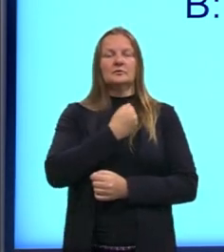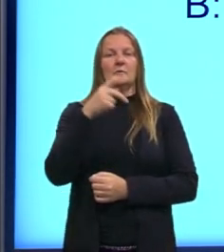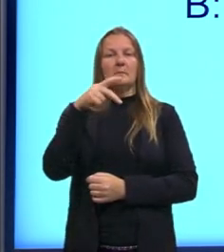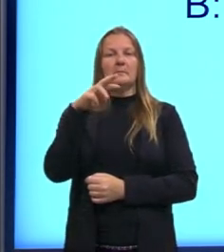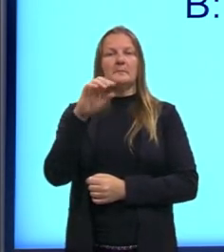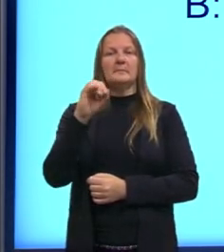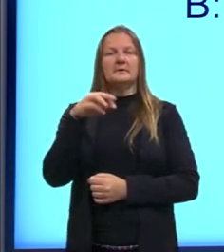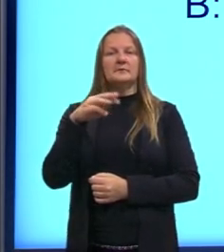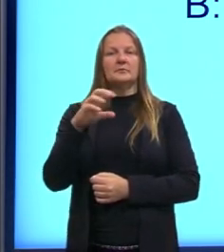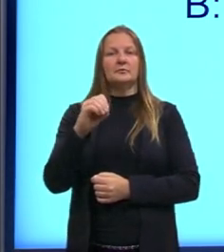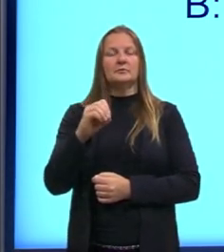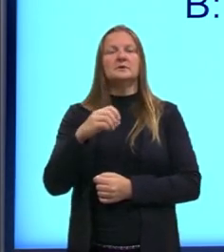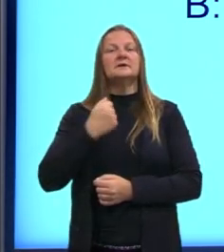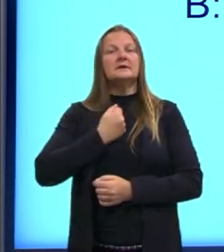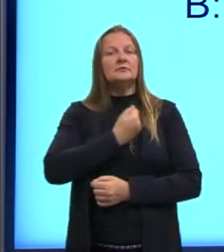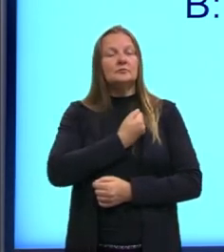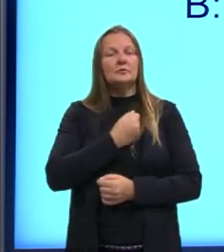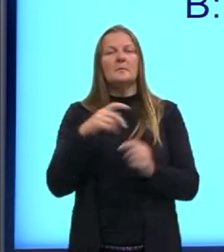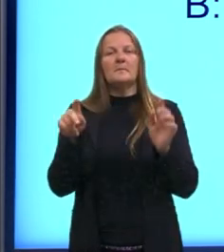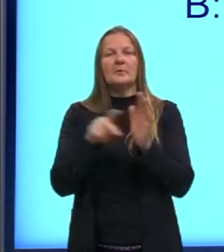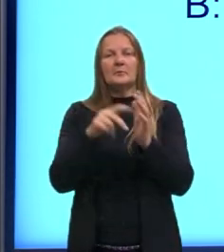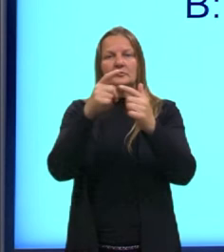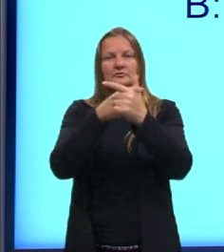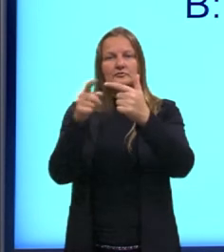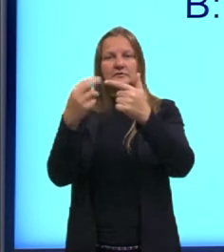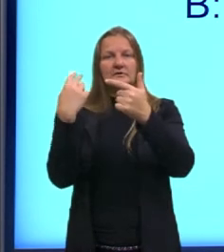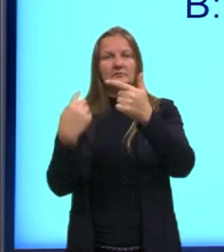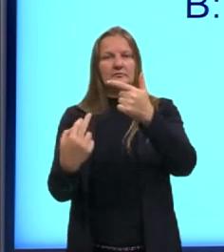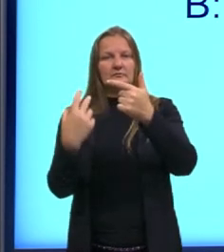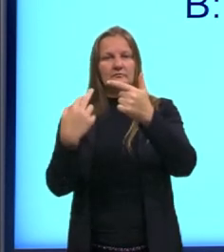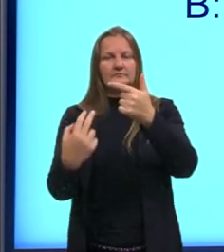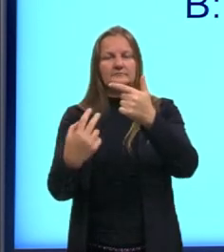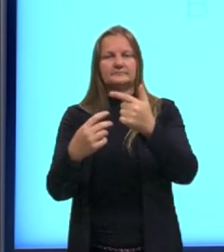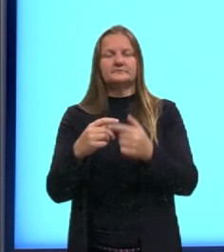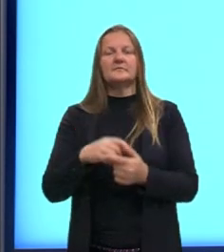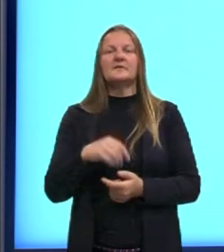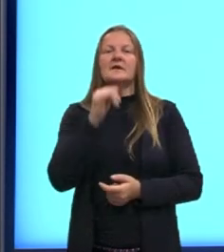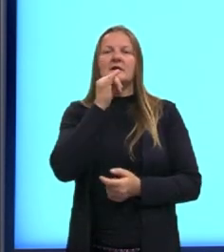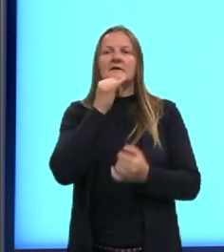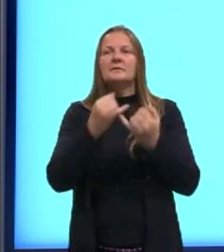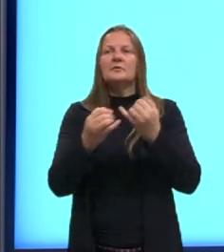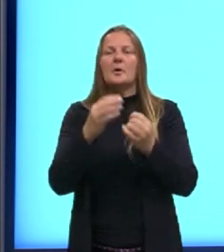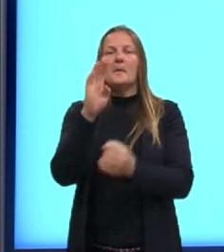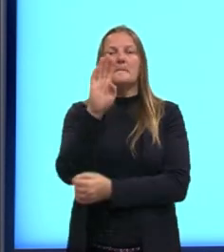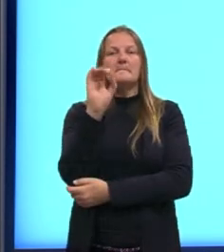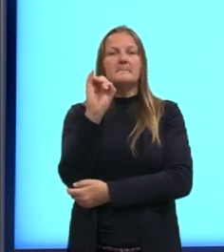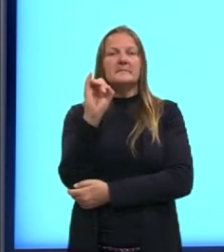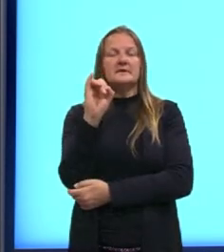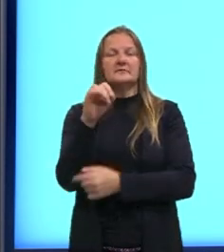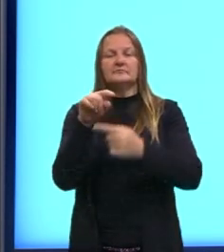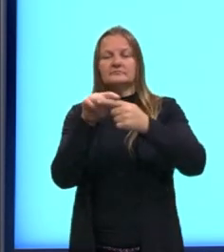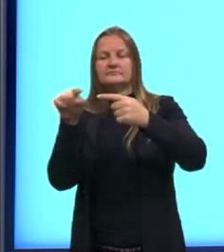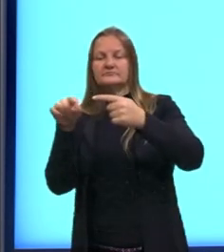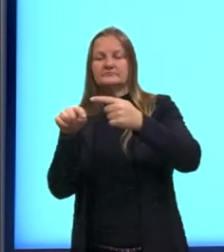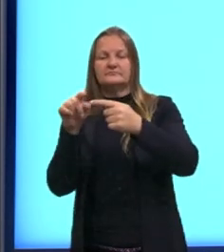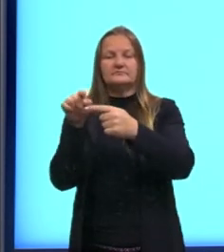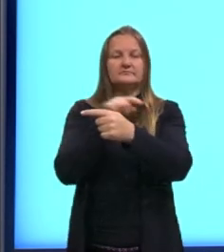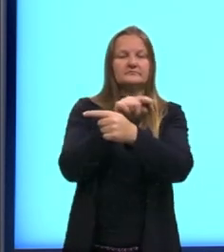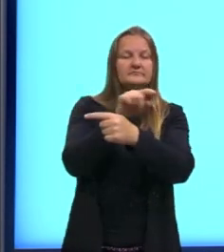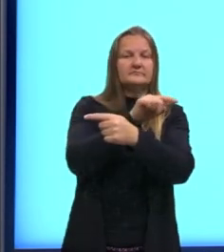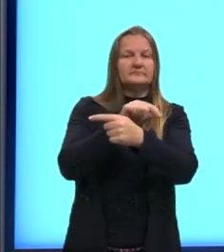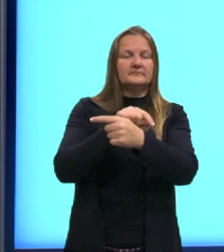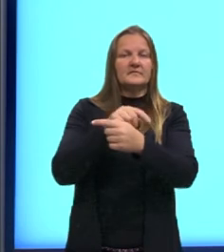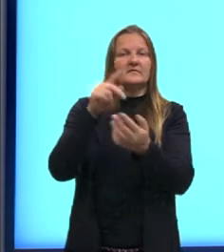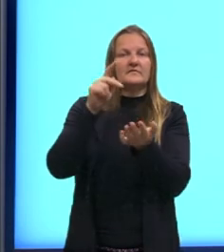e esse número possuir dois divisores naturais. O caso da bicondicional, então, ele vai ser